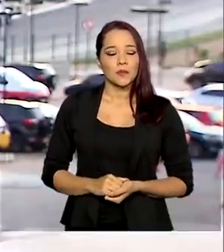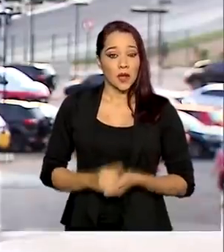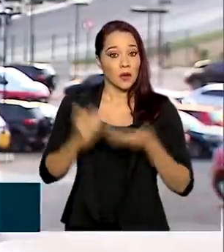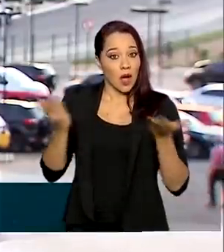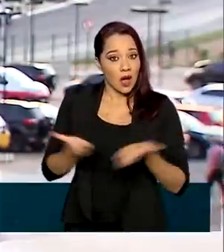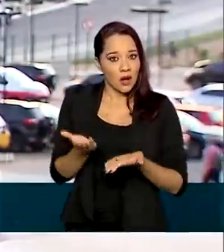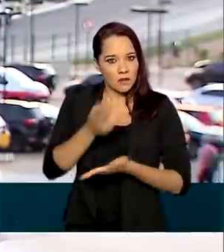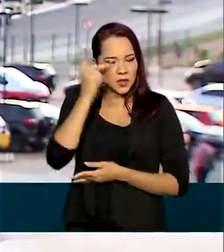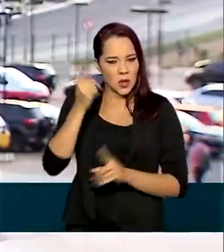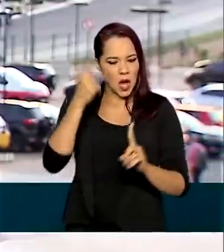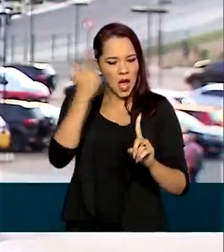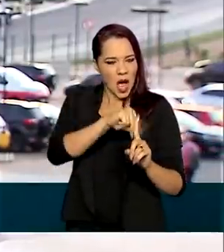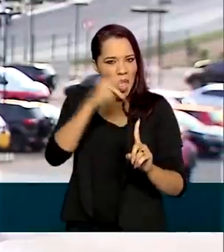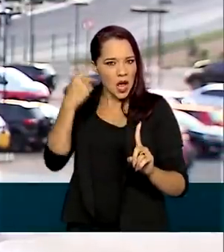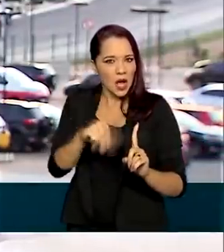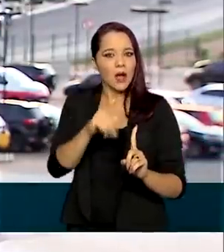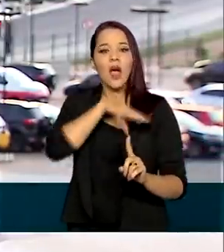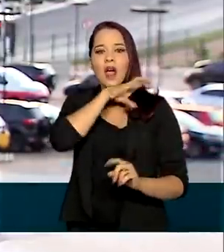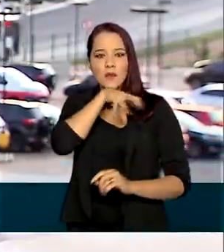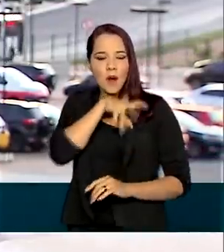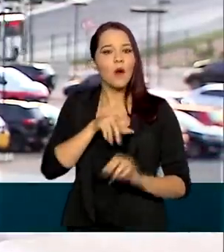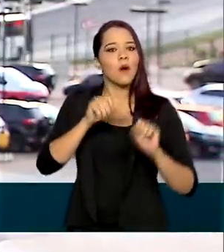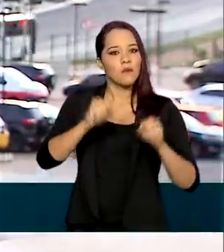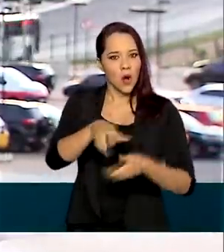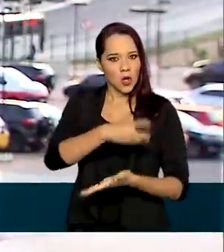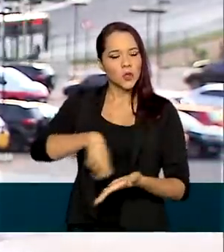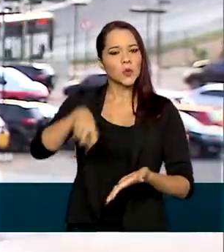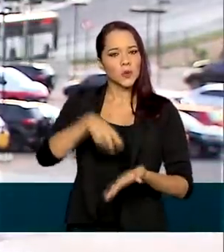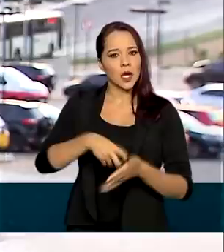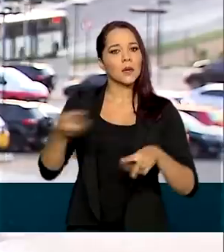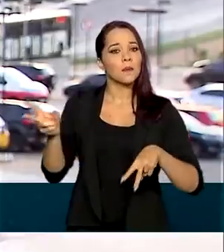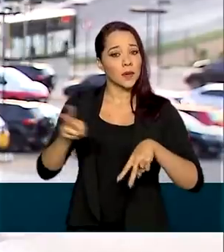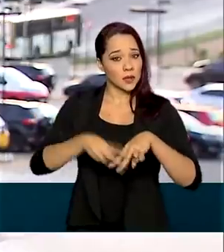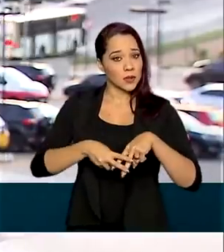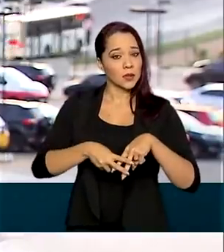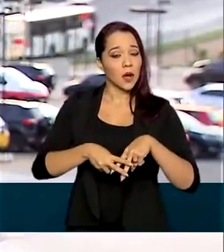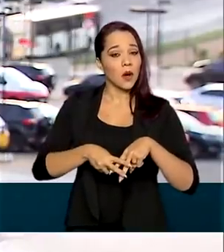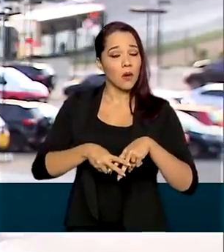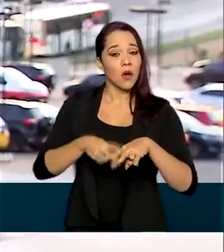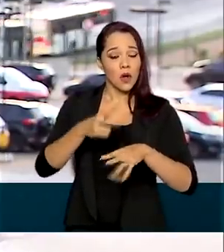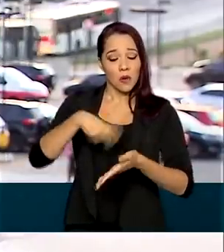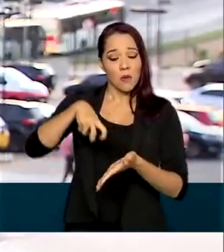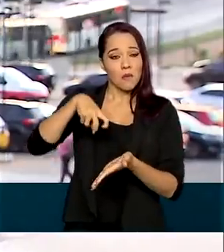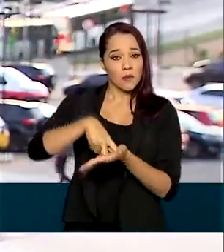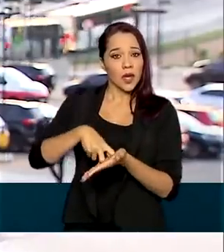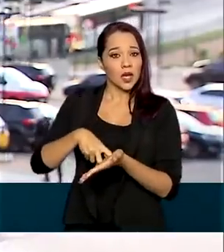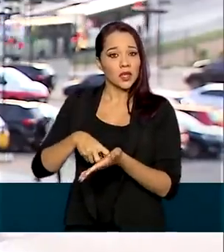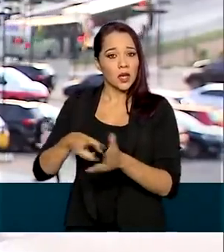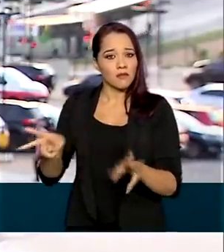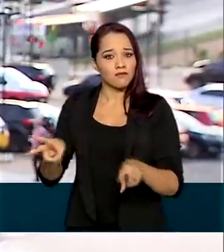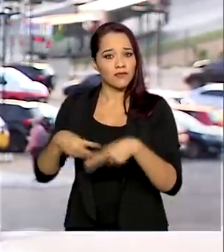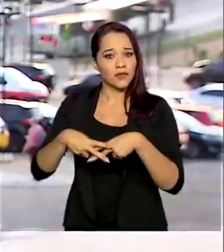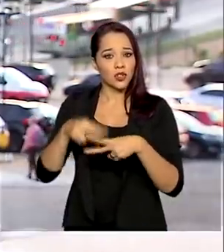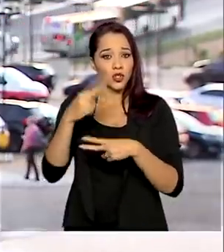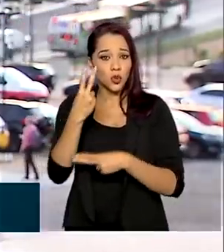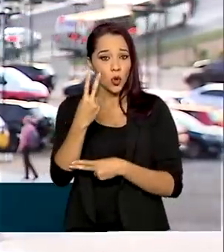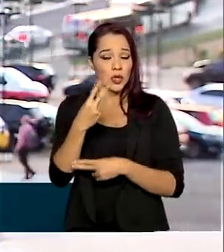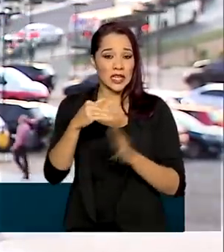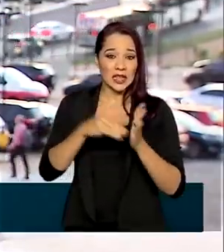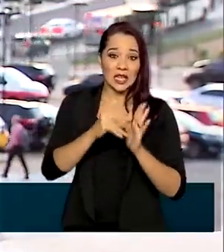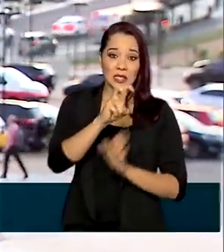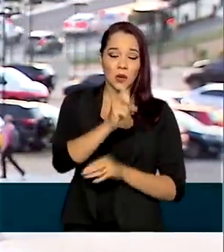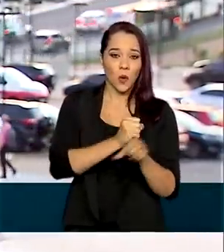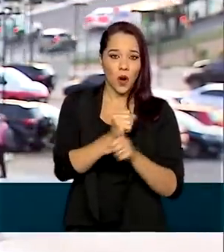agora, quem agredir animais poderá ser condenado à prisão com penas de reclusão de dois a cinco